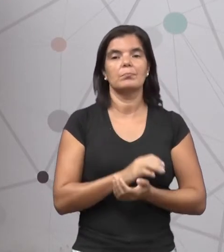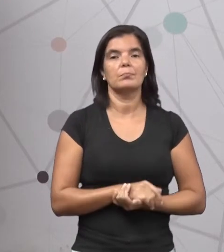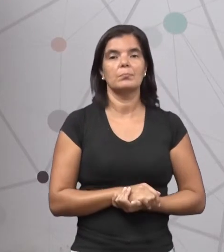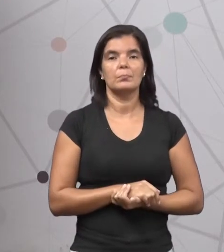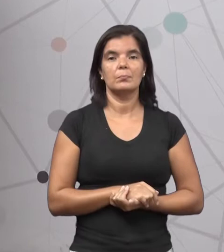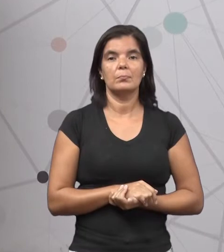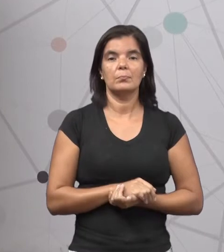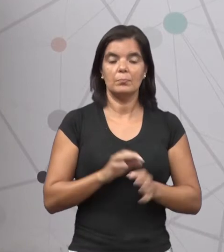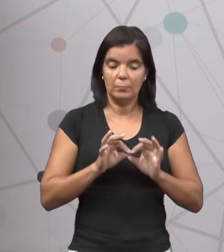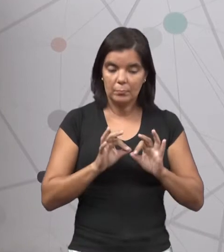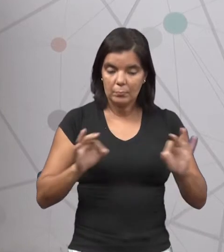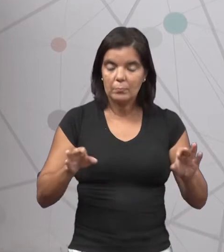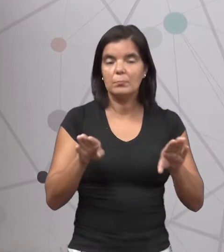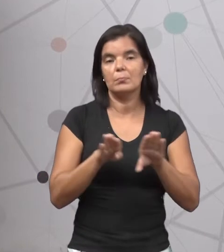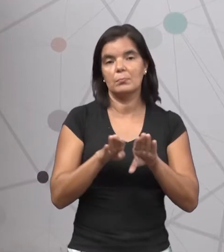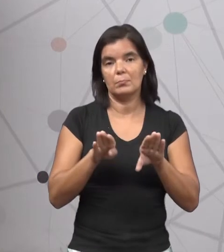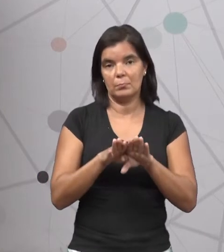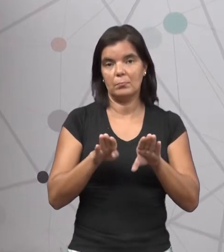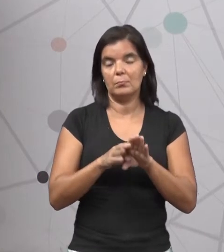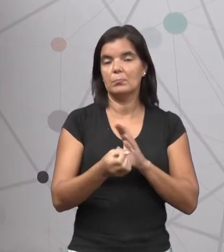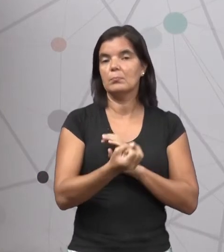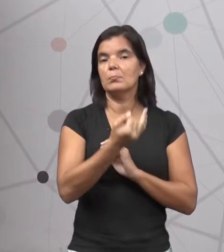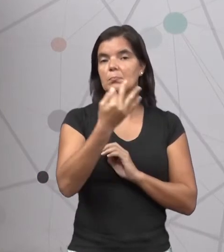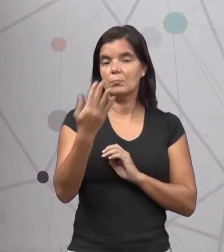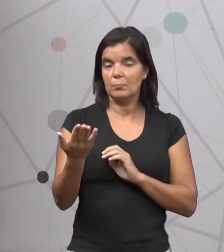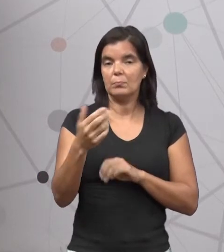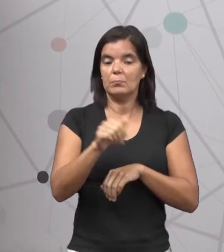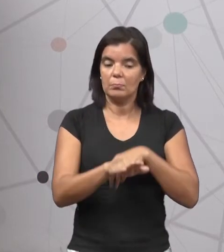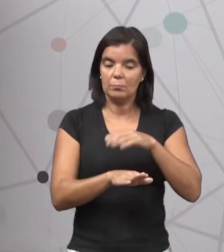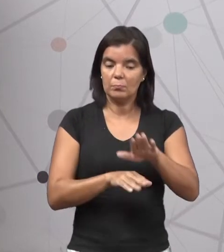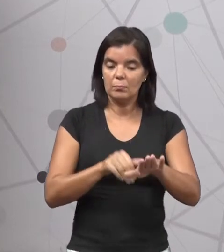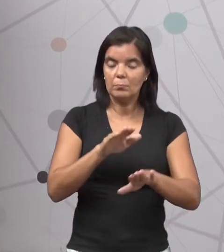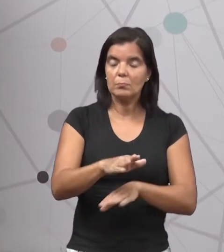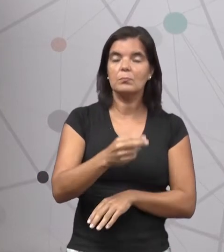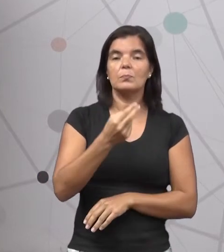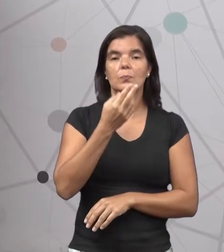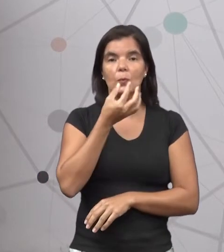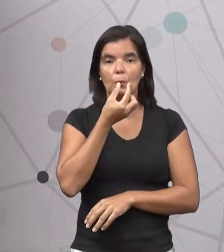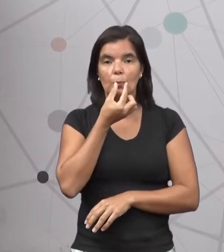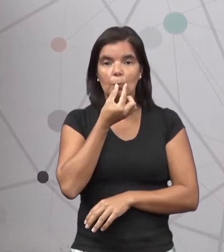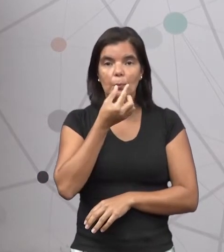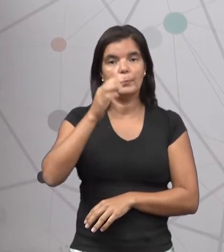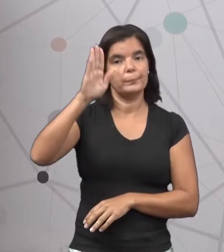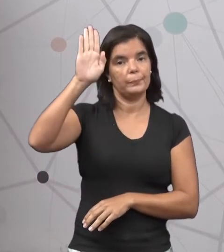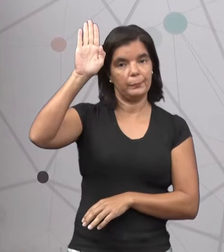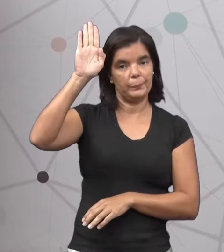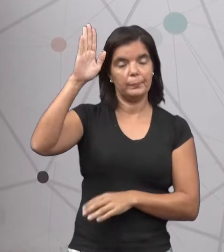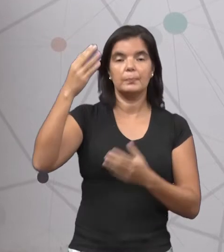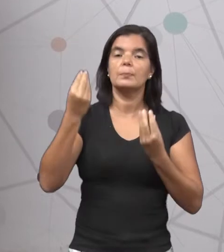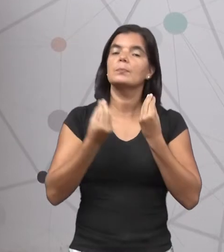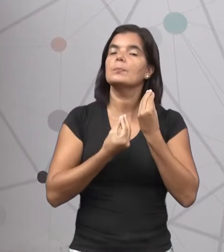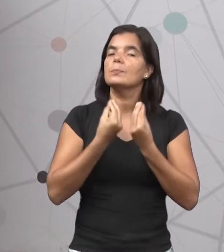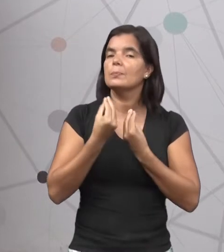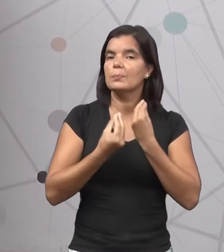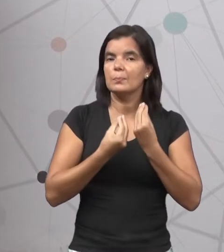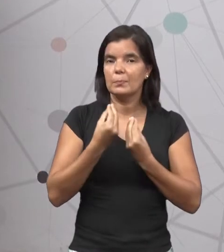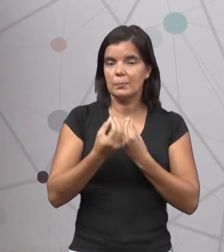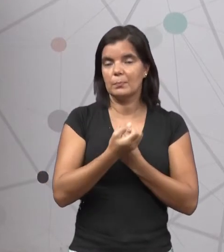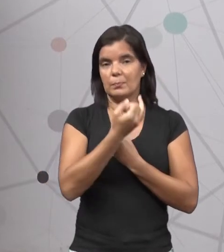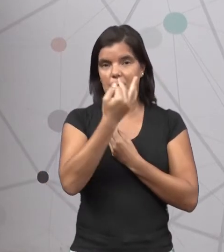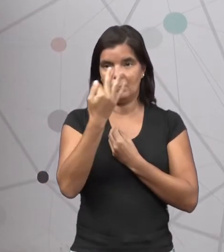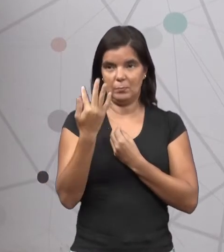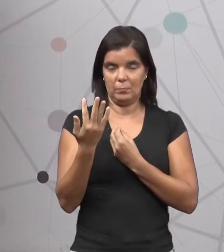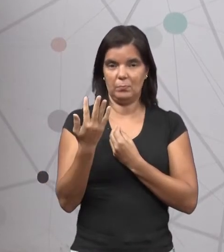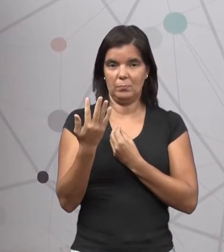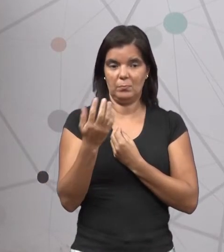Medimos também A quantidade de passos Que o juiz deu E como a quantidade